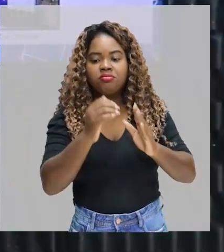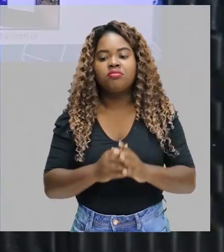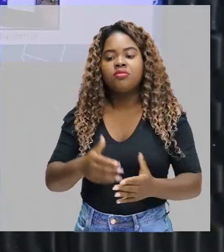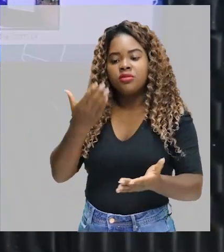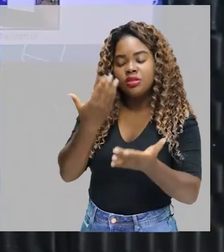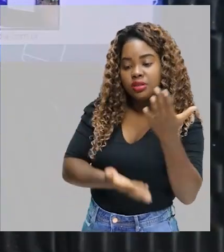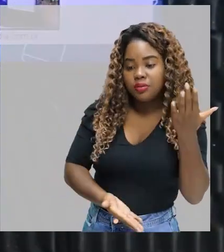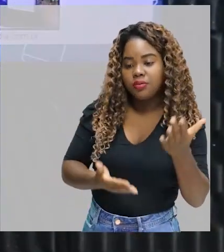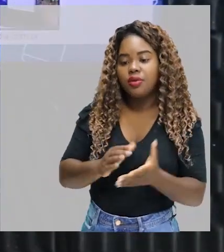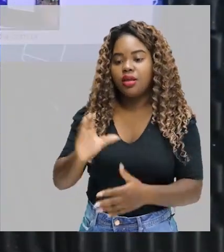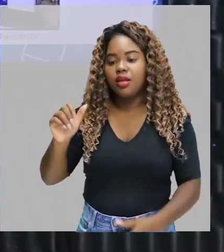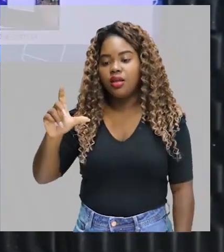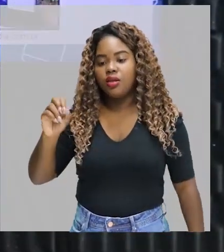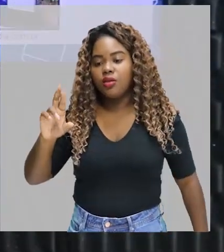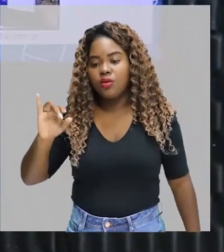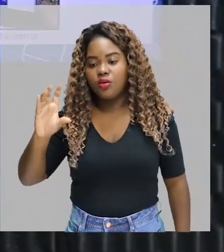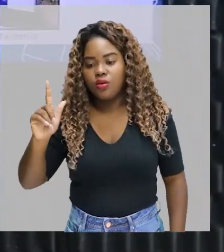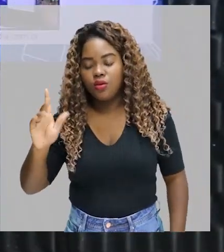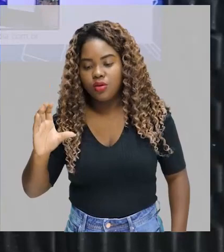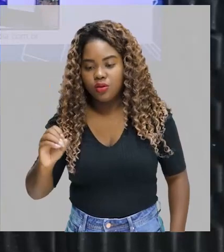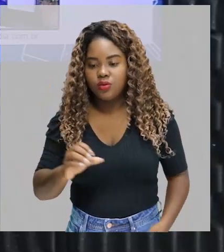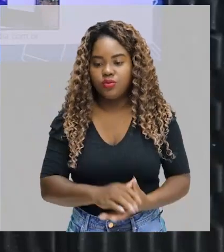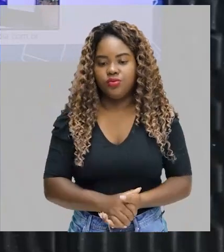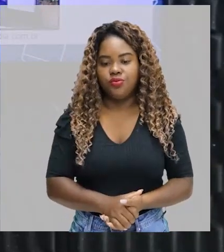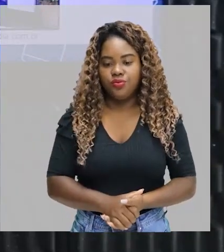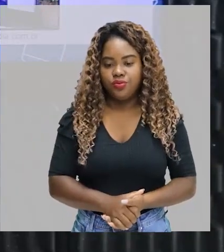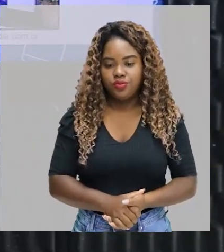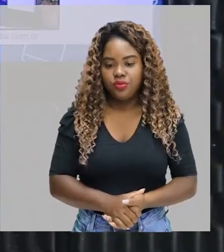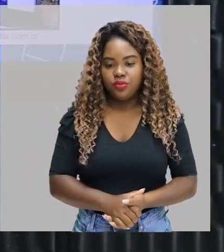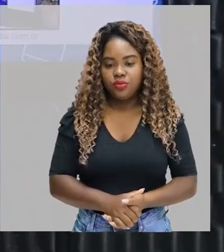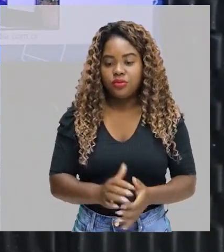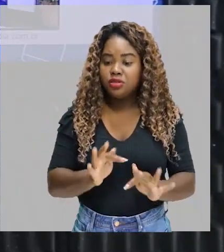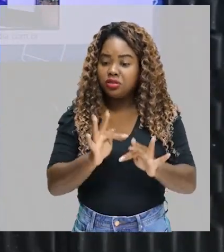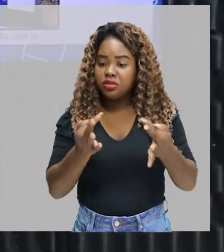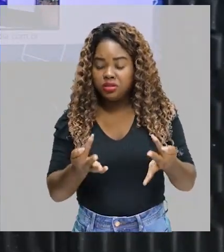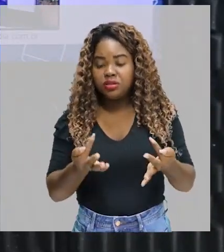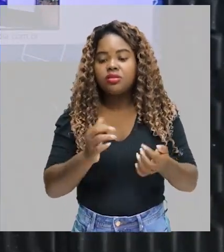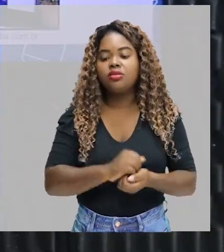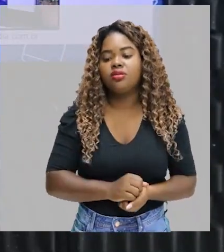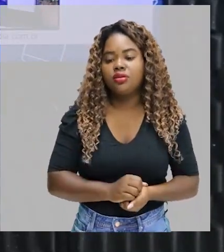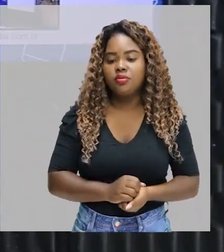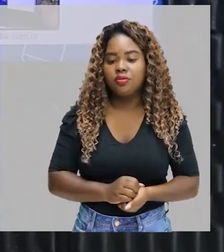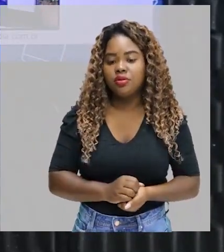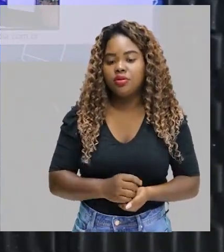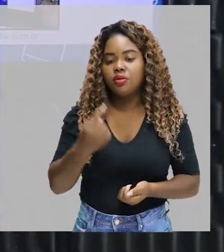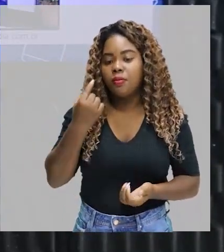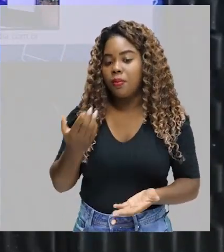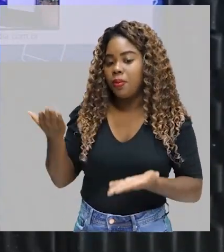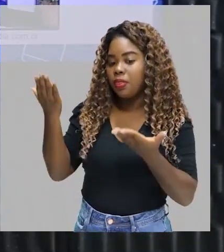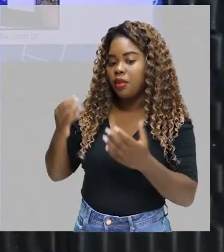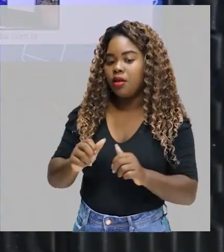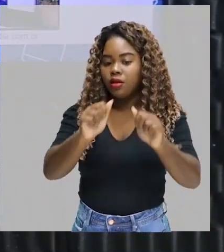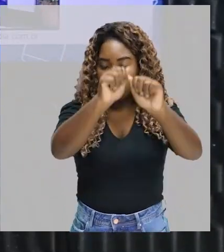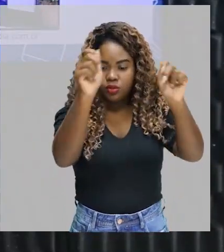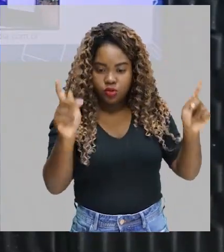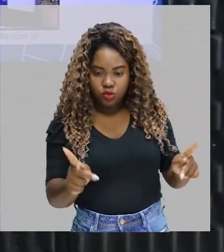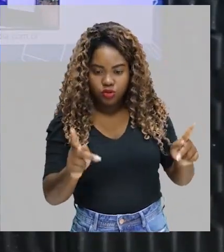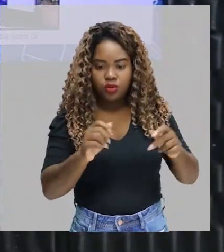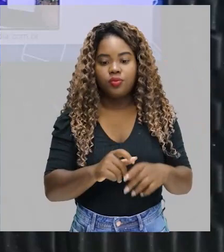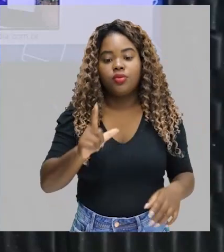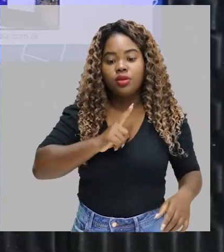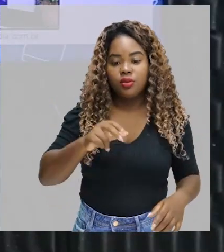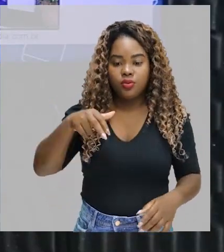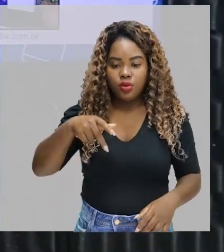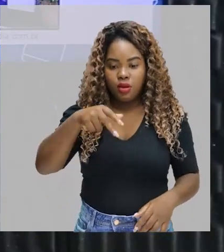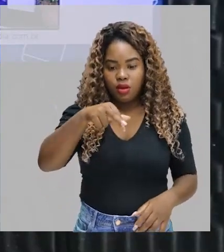reduzir algumas taxas do nosso corpo através de simples hábitos. Está aqui, no shopping, no mesmo ambiente, nós temos